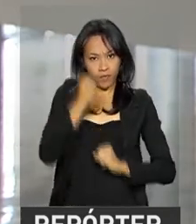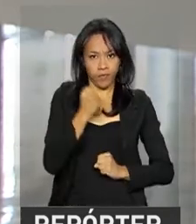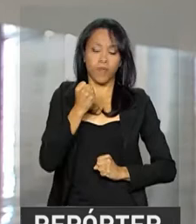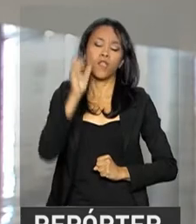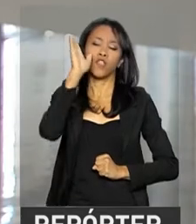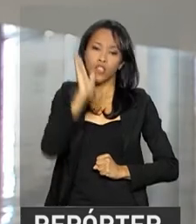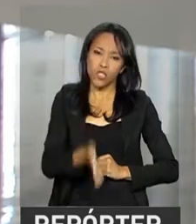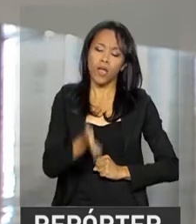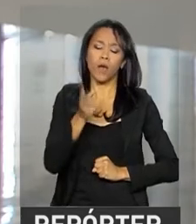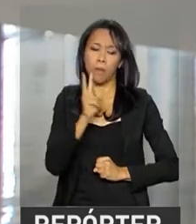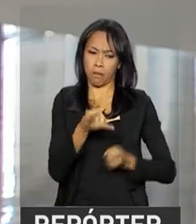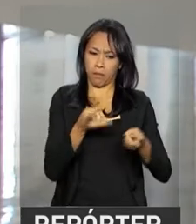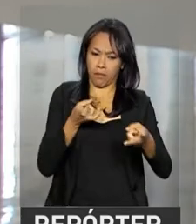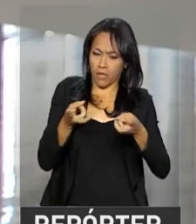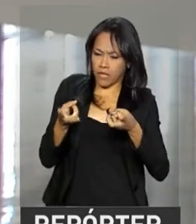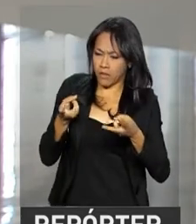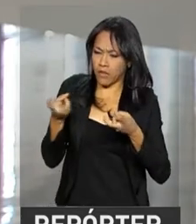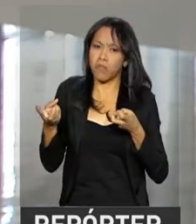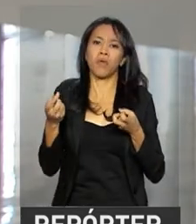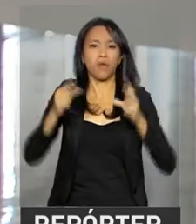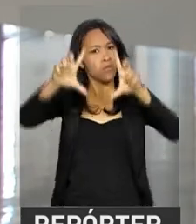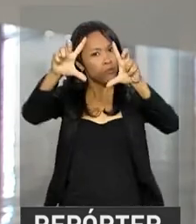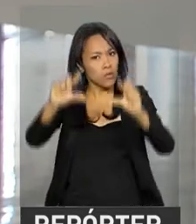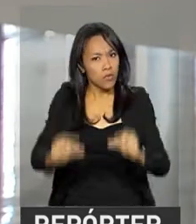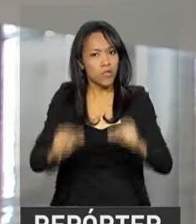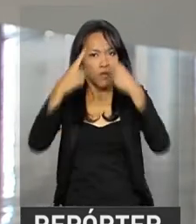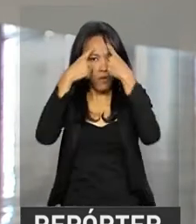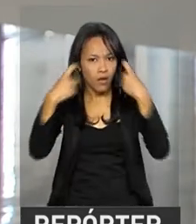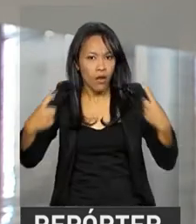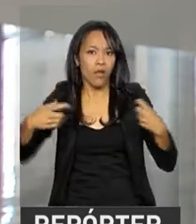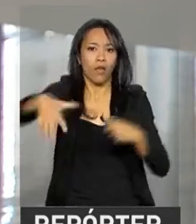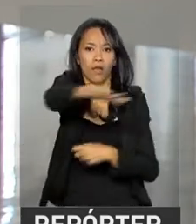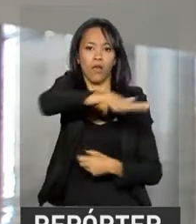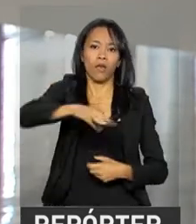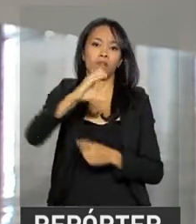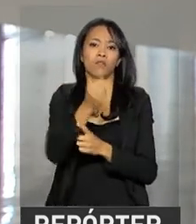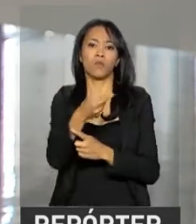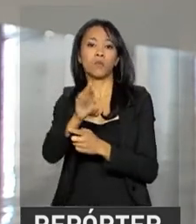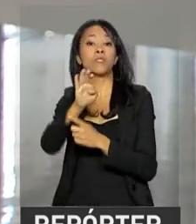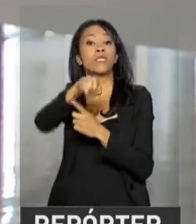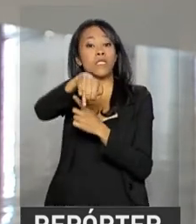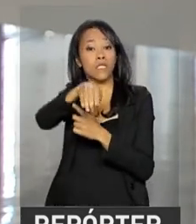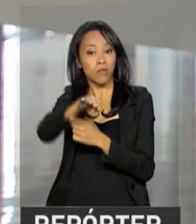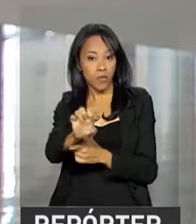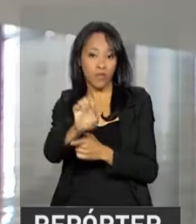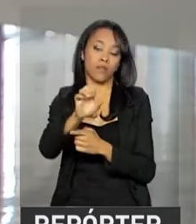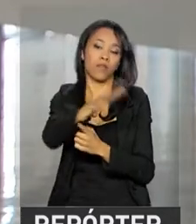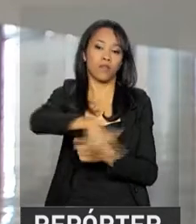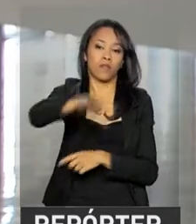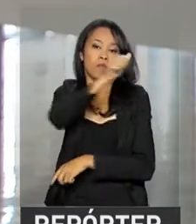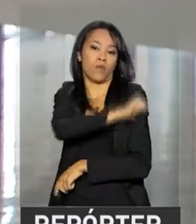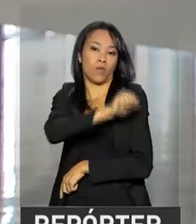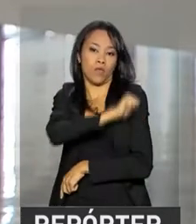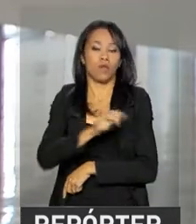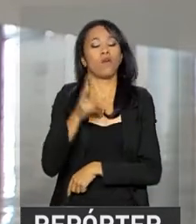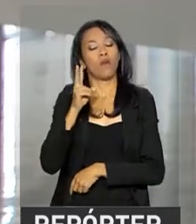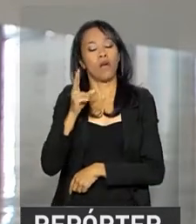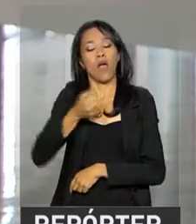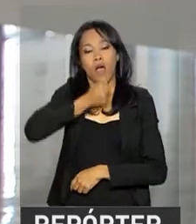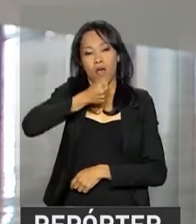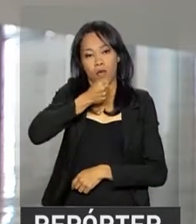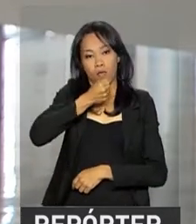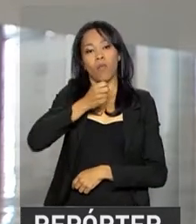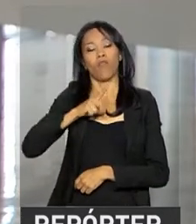já foi possível perceber uma queda na criminalidade na capital carioca. A repórter Natália Mello acompanhou